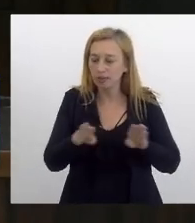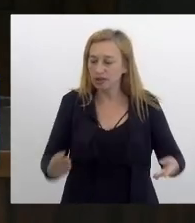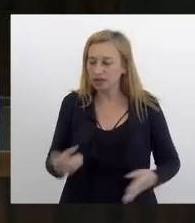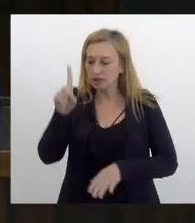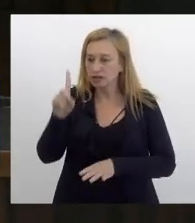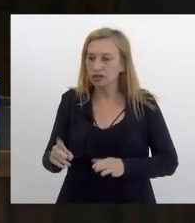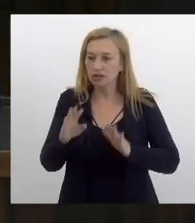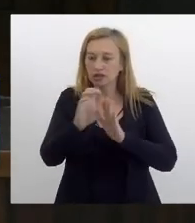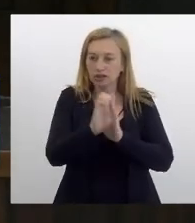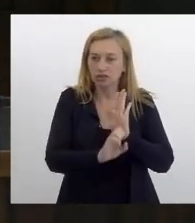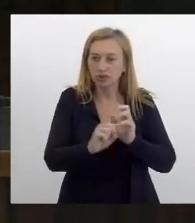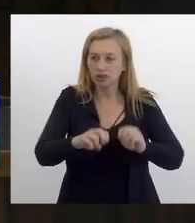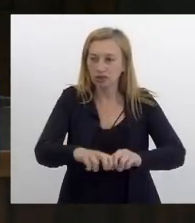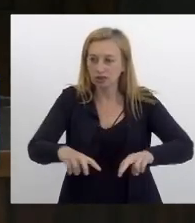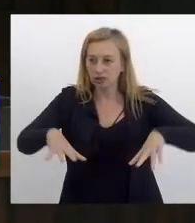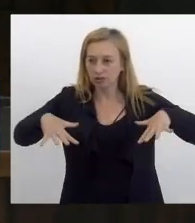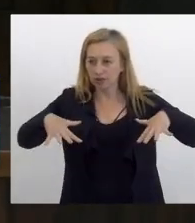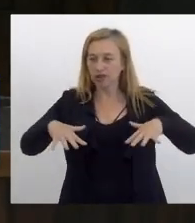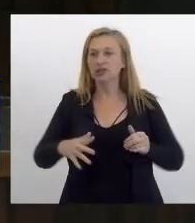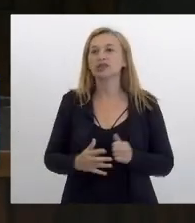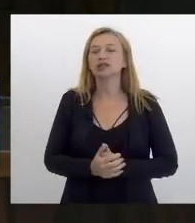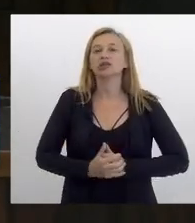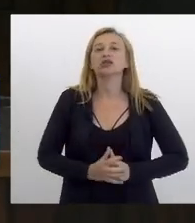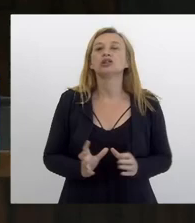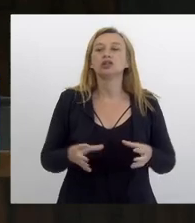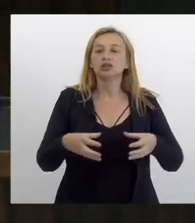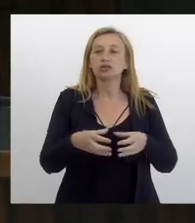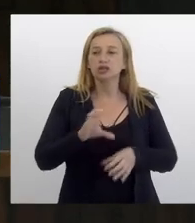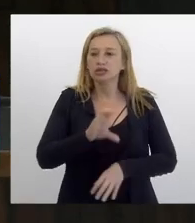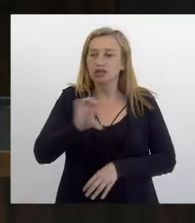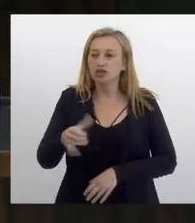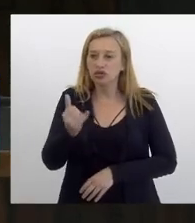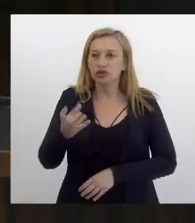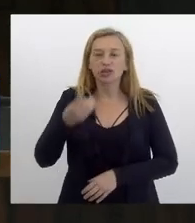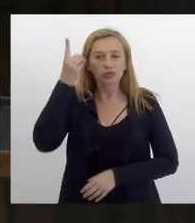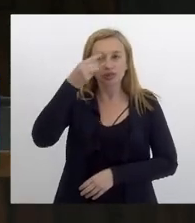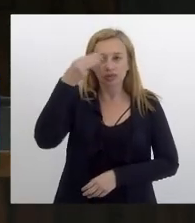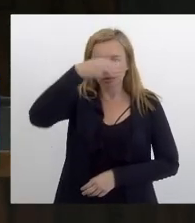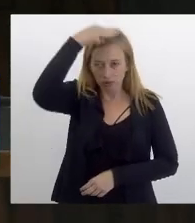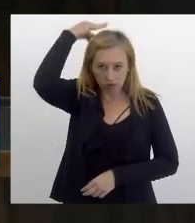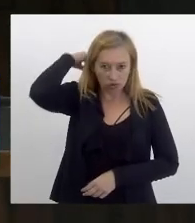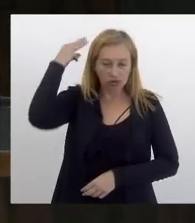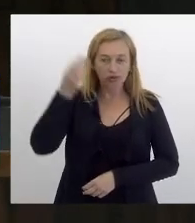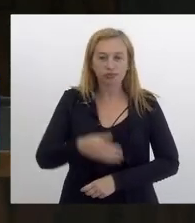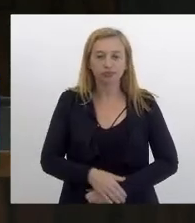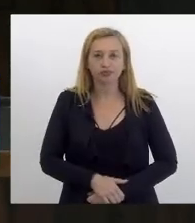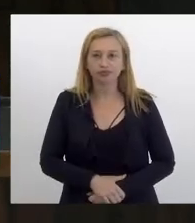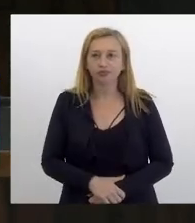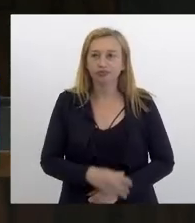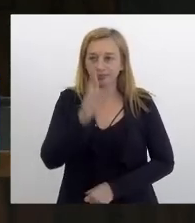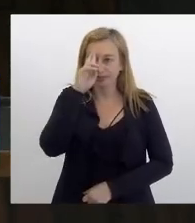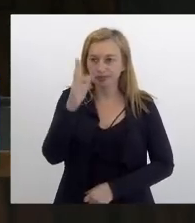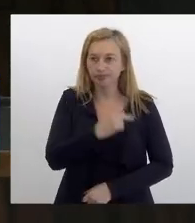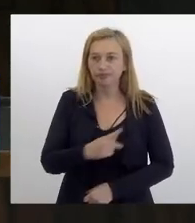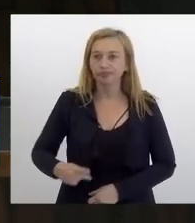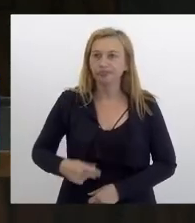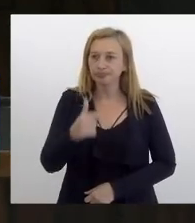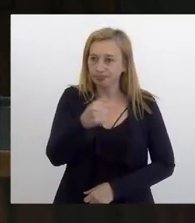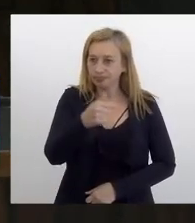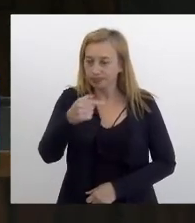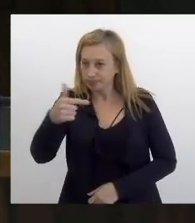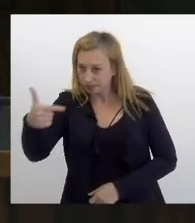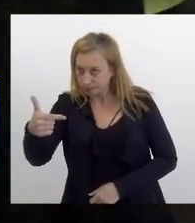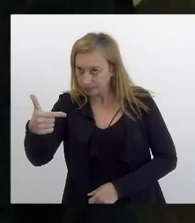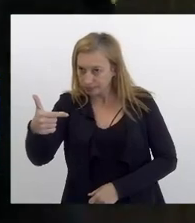emendas de plenário. Para emitir parecer pela CCJ, deputado Márcio Pacheco. Senhor presidente, é o 772?